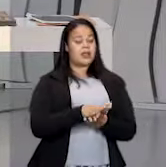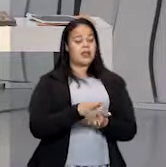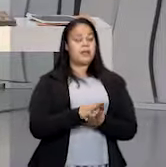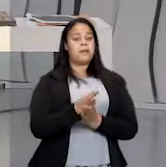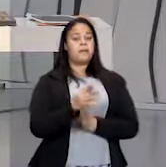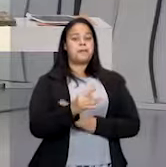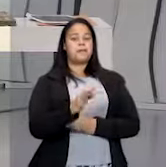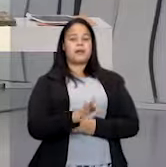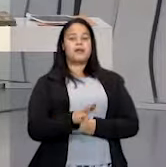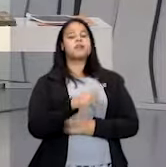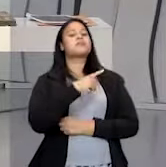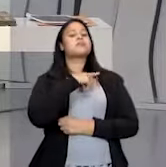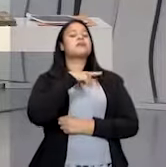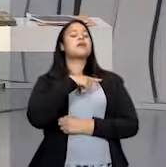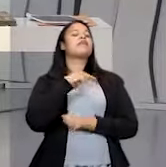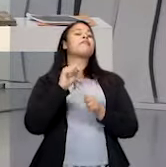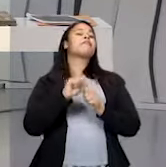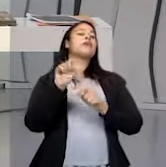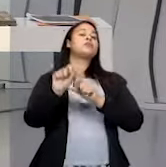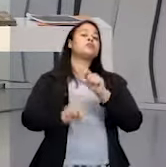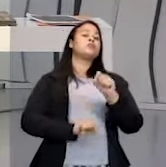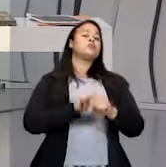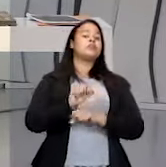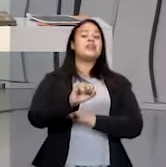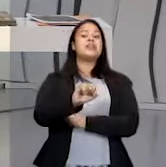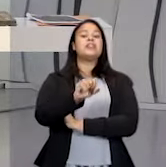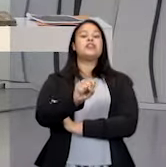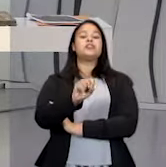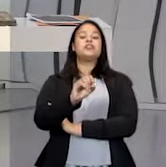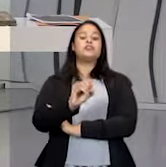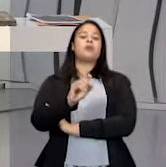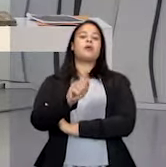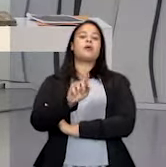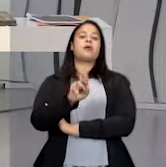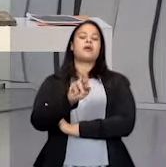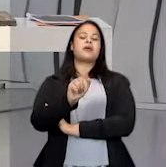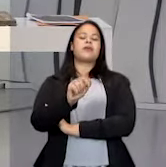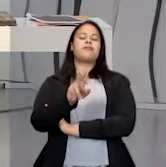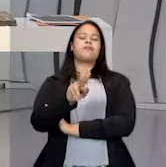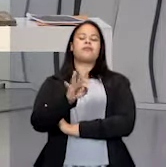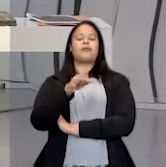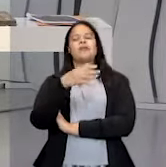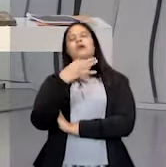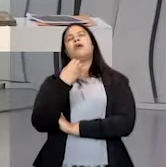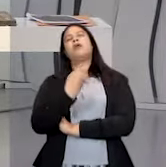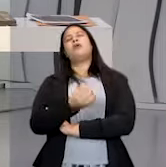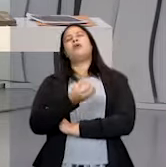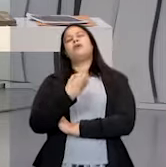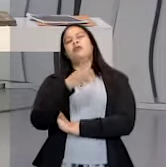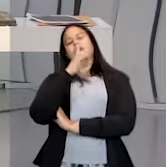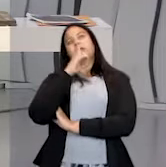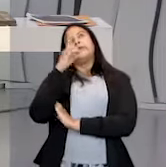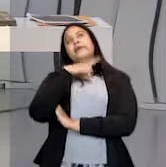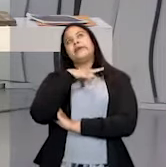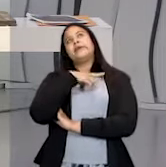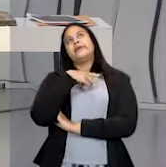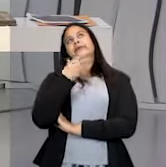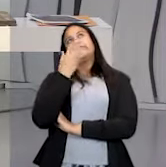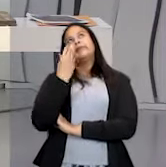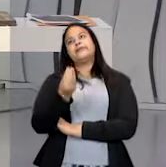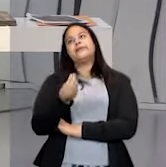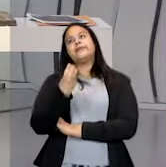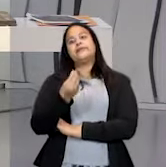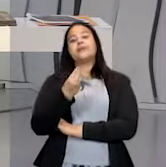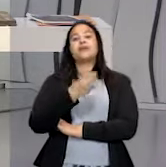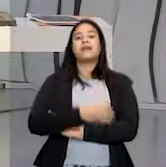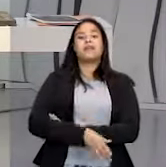fala assim. Que vocês vão fazer uma isogravura. Ah, meu Deus! Ainda tem isso? Tem! Pra facilitar